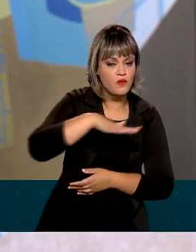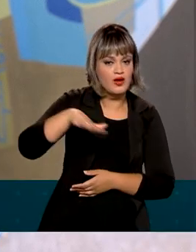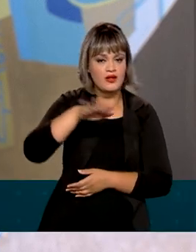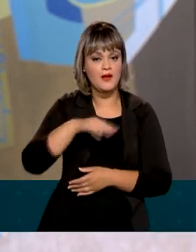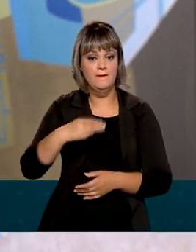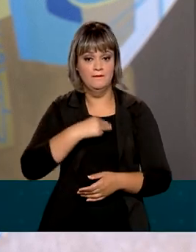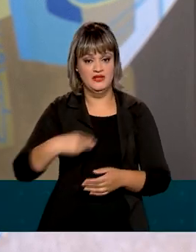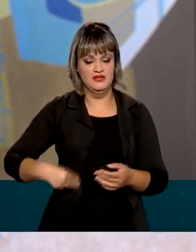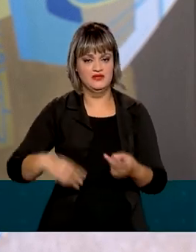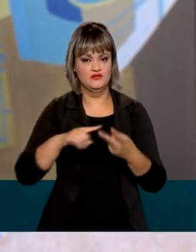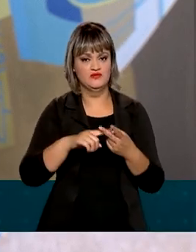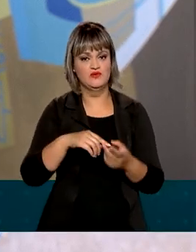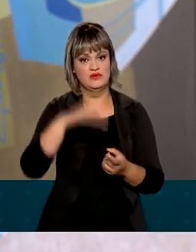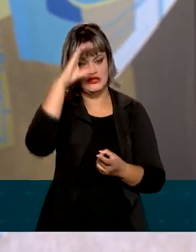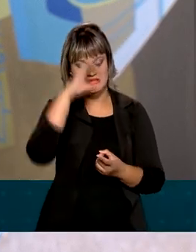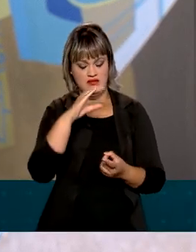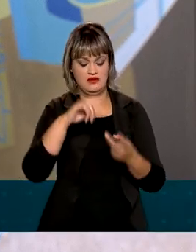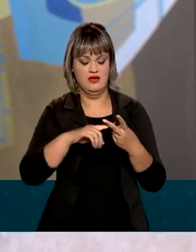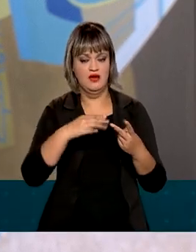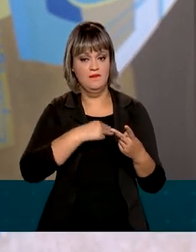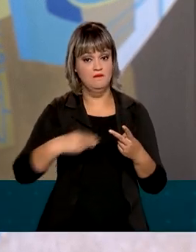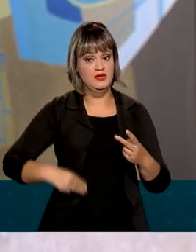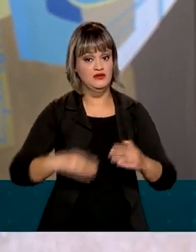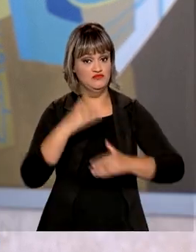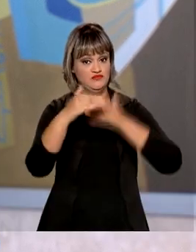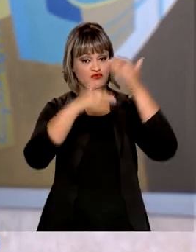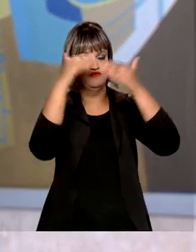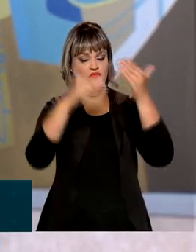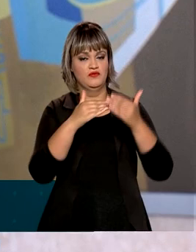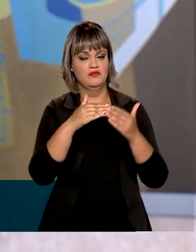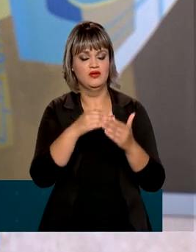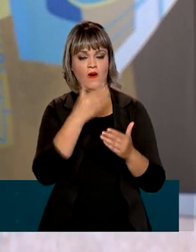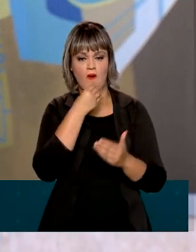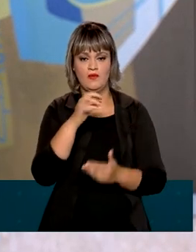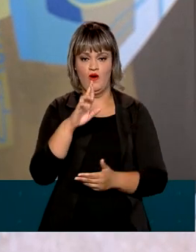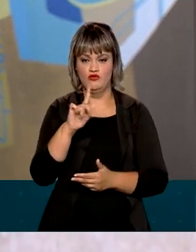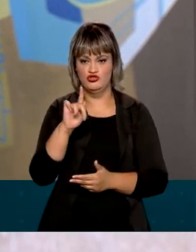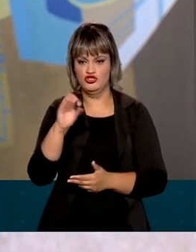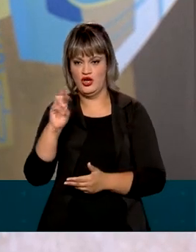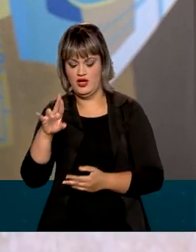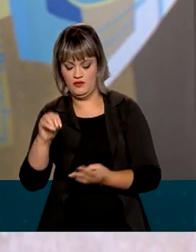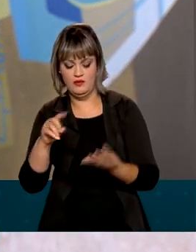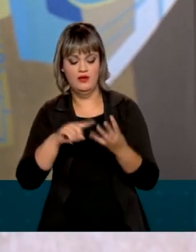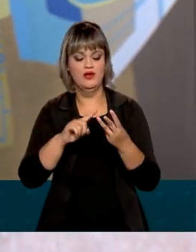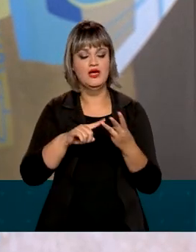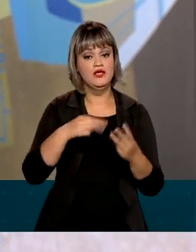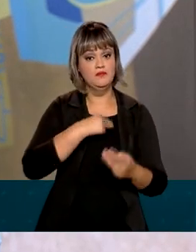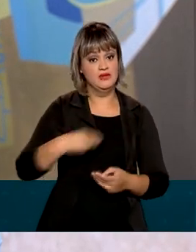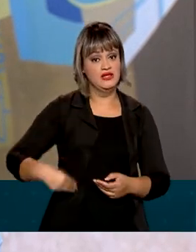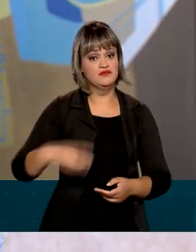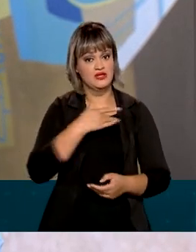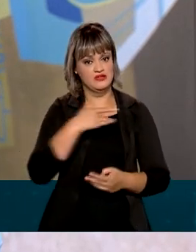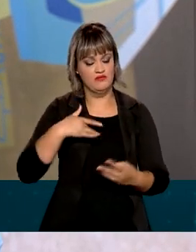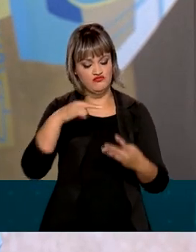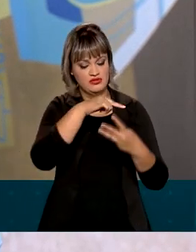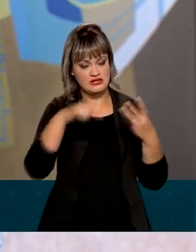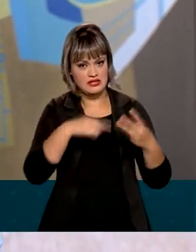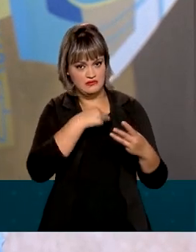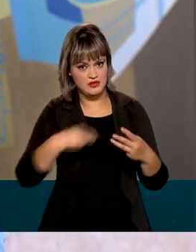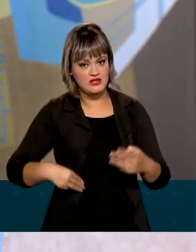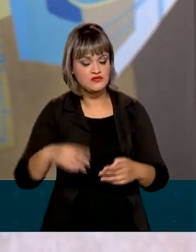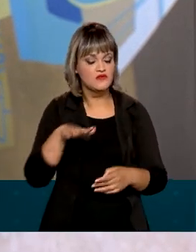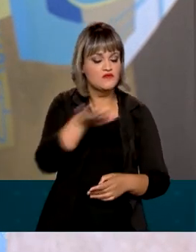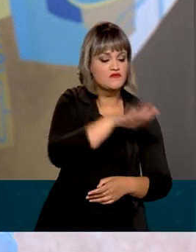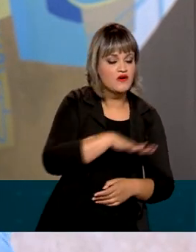ministros da Cidadania, João Roma, o ministro do Desenvolvimento Regional, Rogério Marinho, e também o ministro da Saúde, Marcelo Queiroga. Eles vão ver de